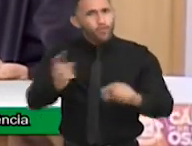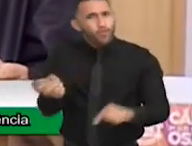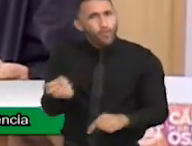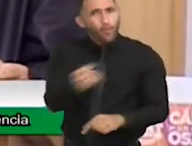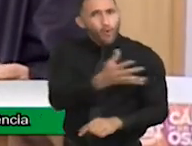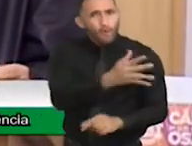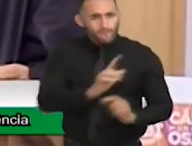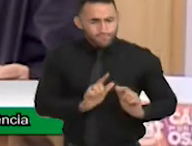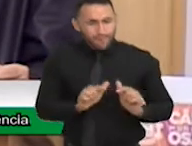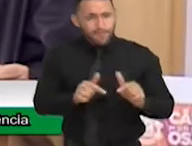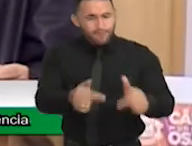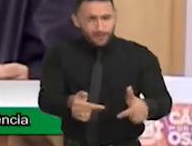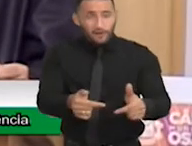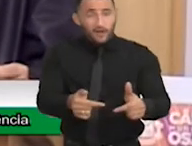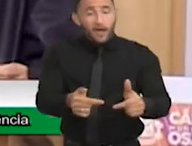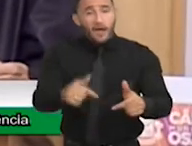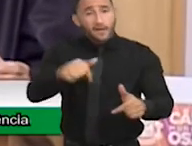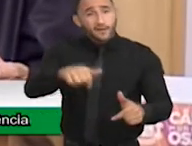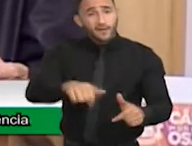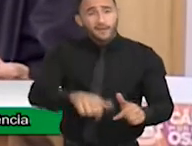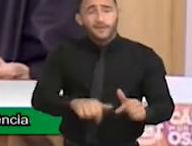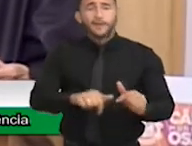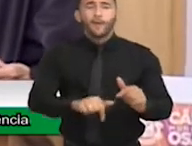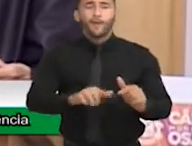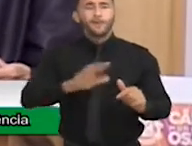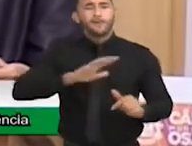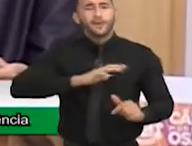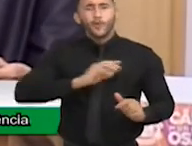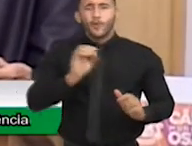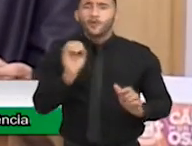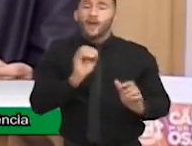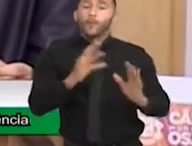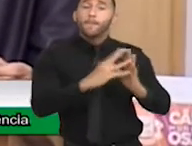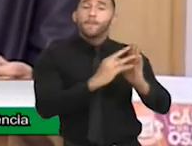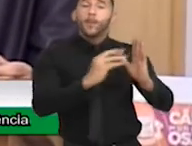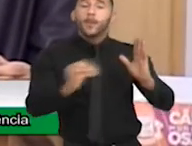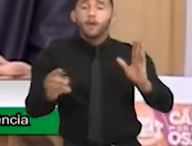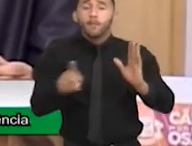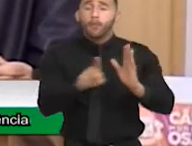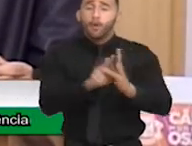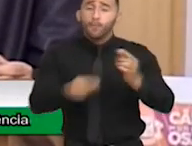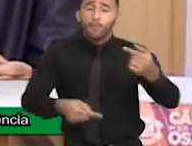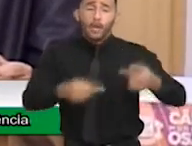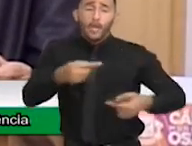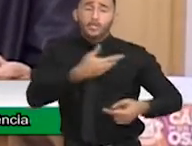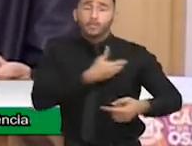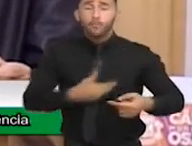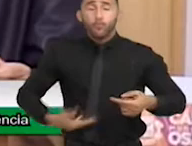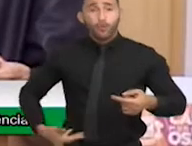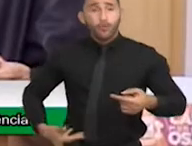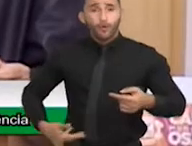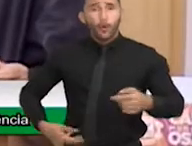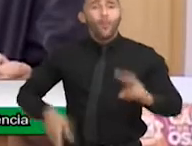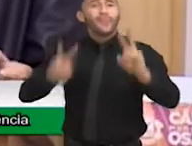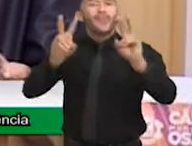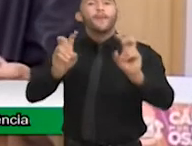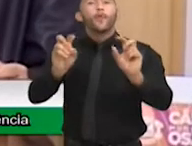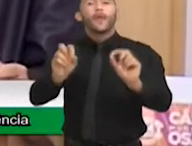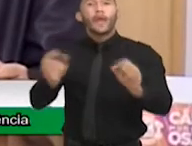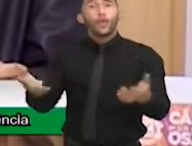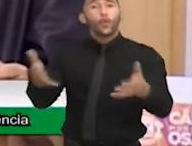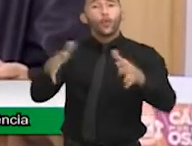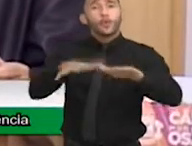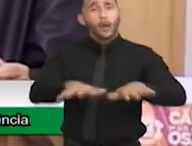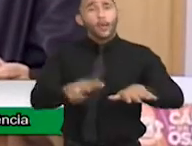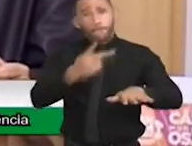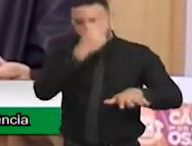exemplo, modelo de políticas públicas, a título de inclusão, para a pessoa com